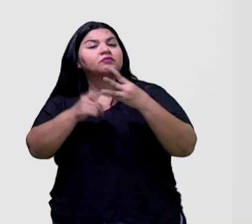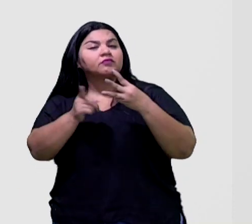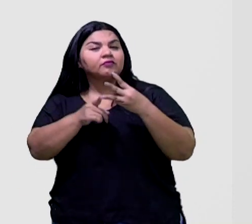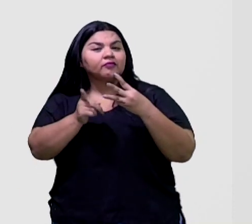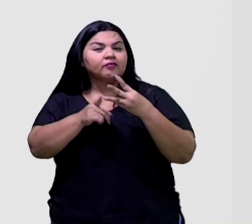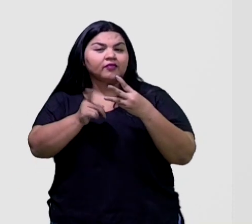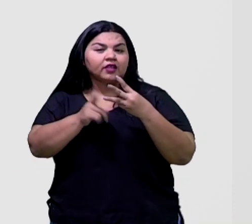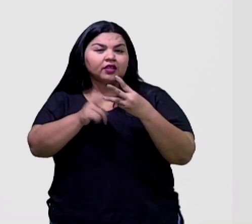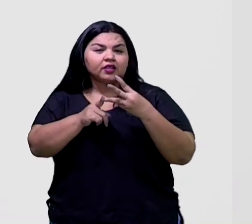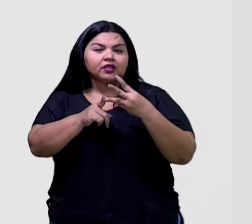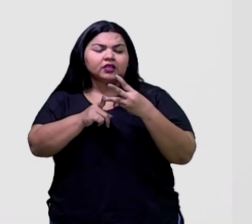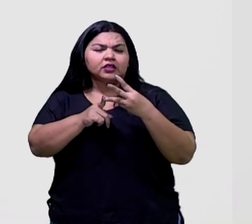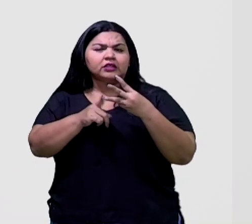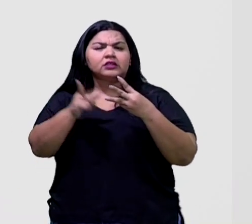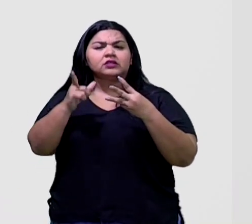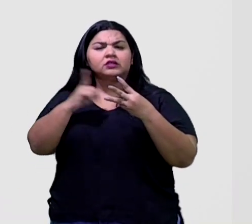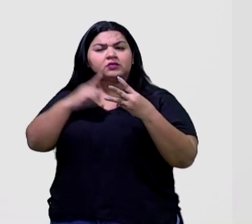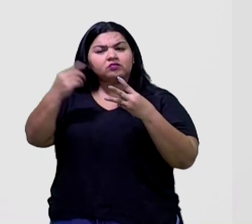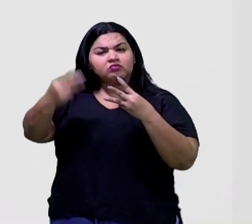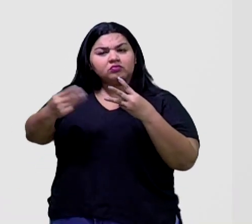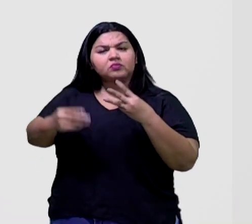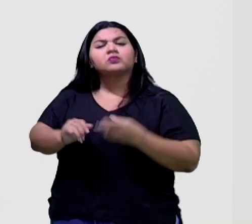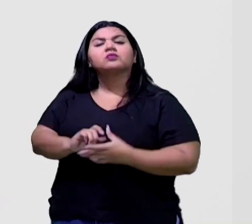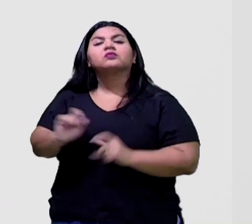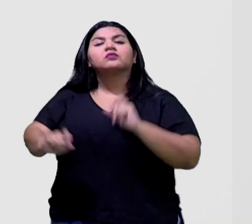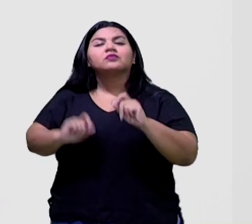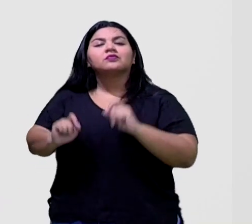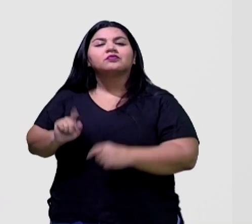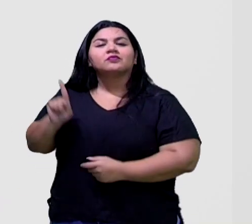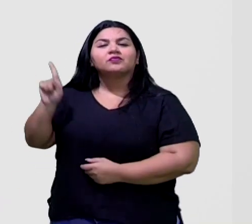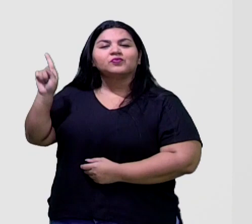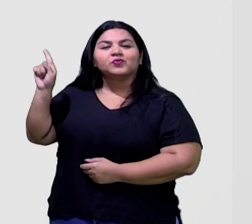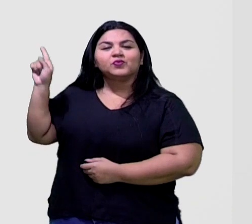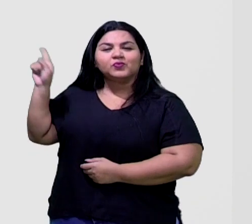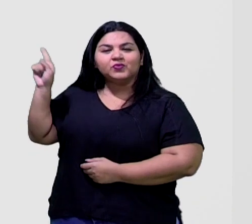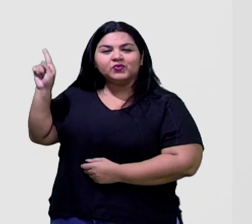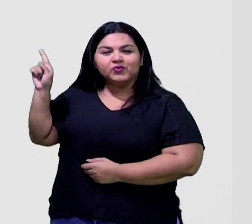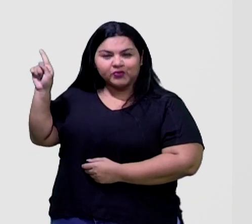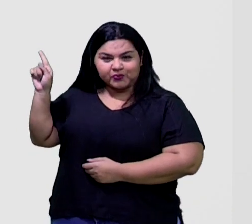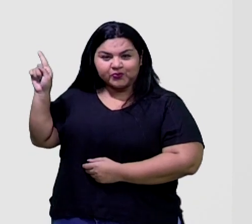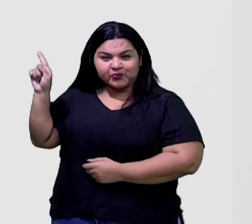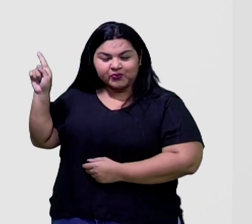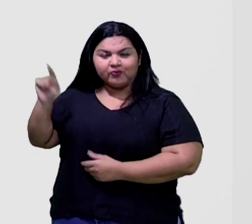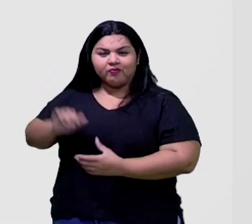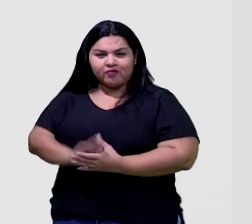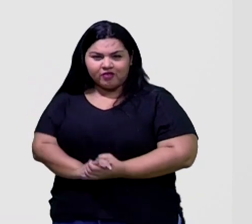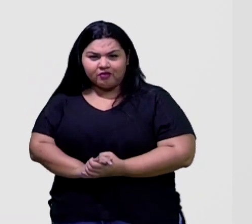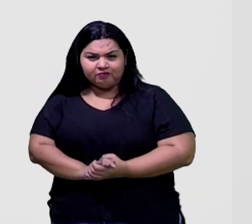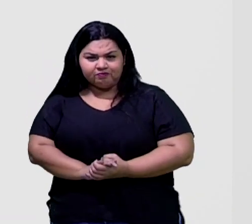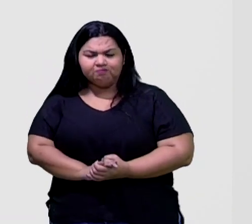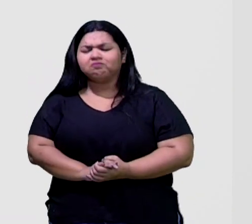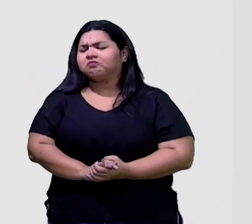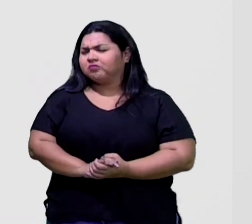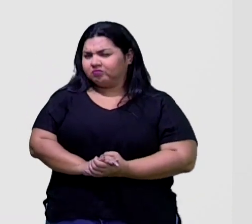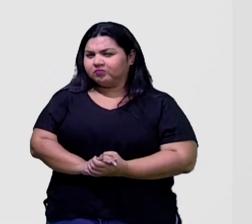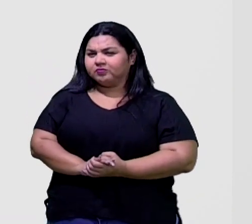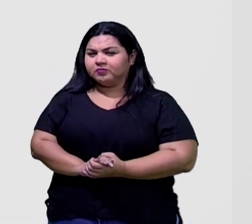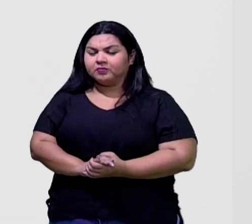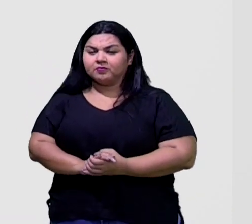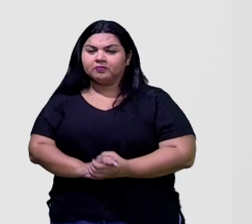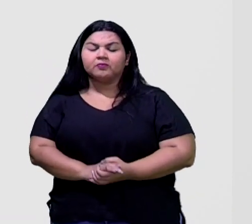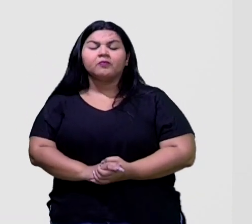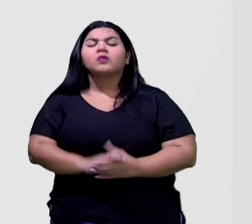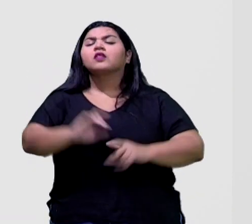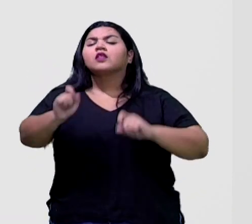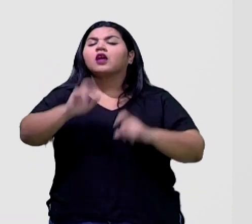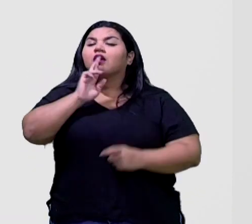tem uma terceira alternativa aí, olha só, que são, é o filme dos Vingadores, né? Vingadores Ultimato.